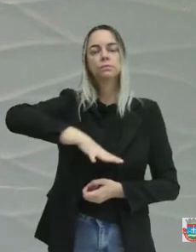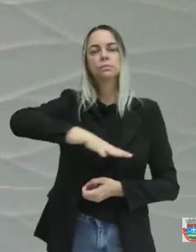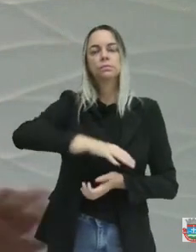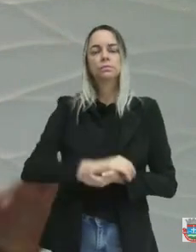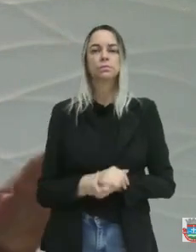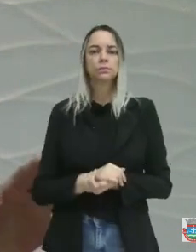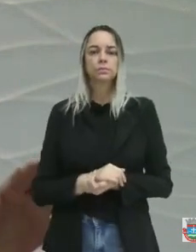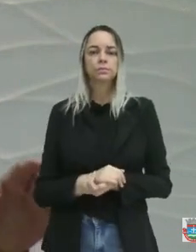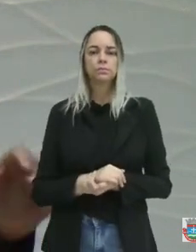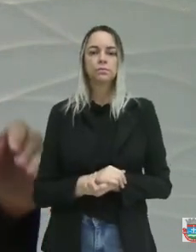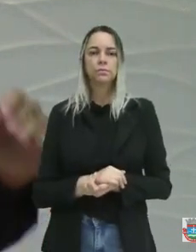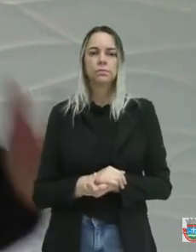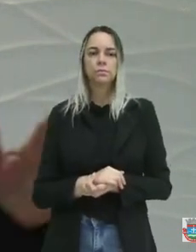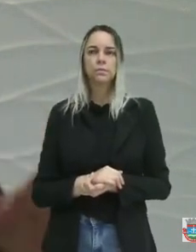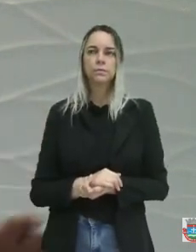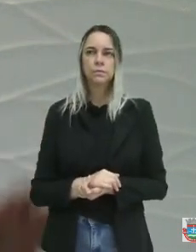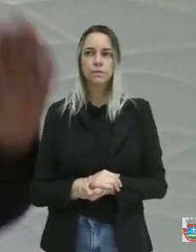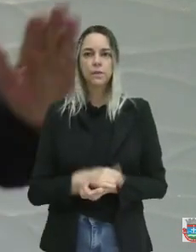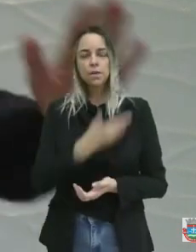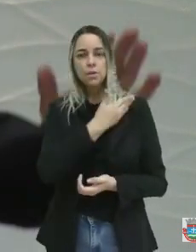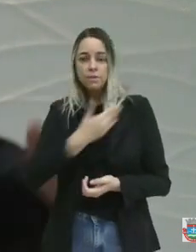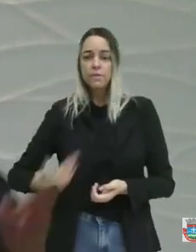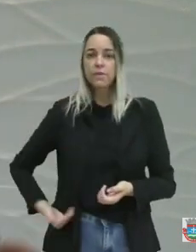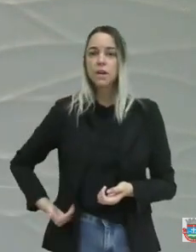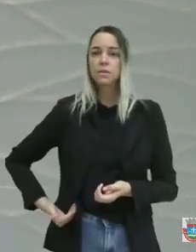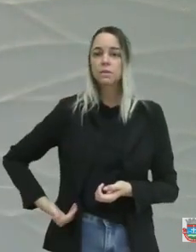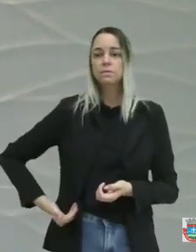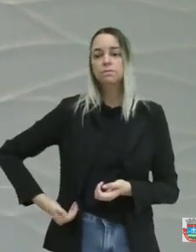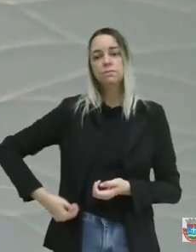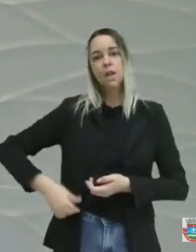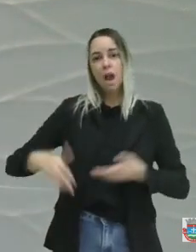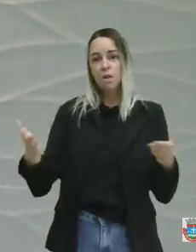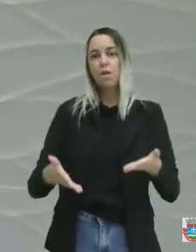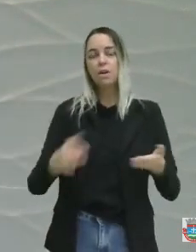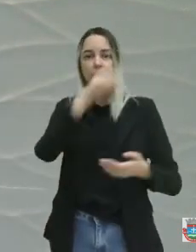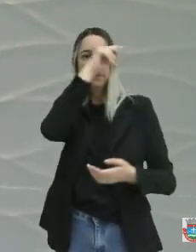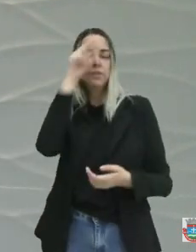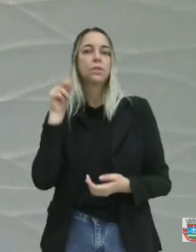Na gestão do prefeito atual, nós perdemos essa referência.